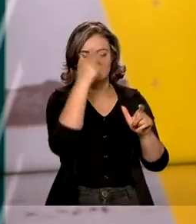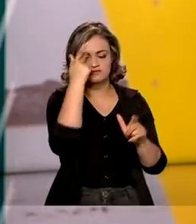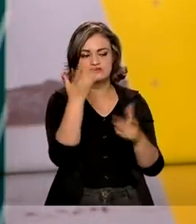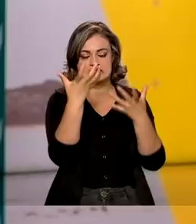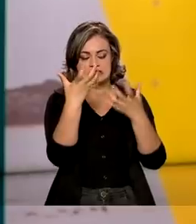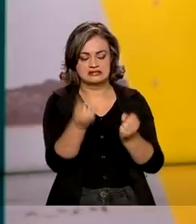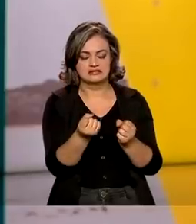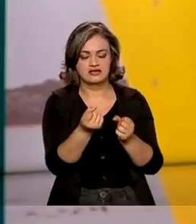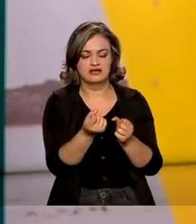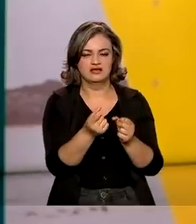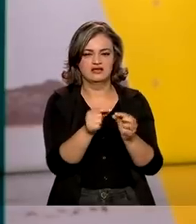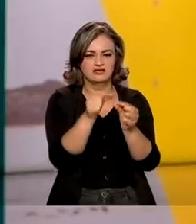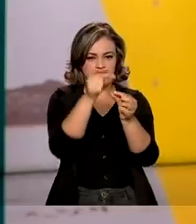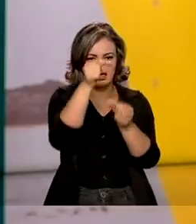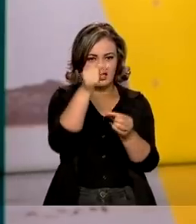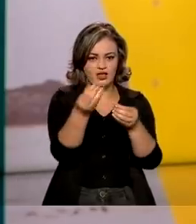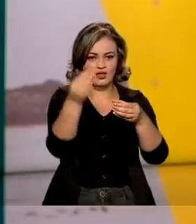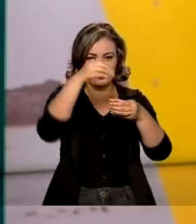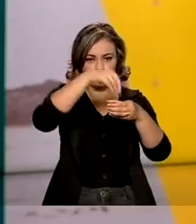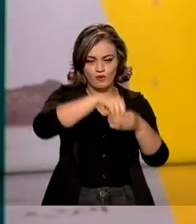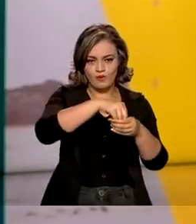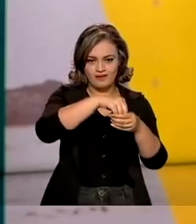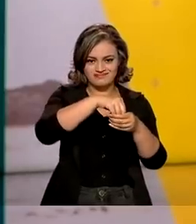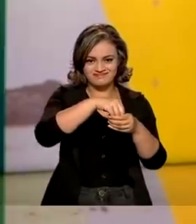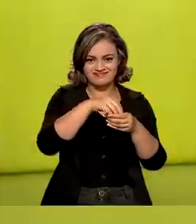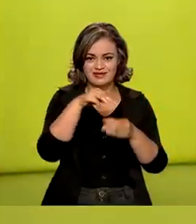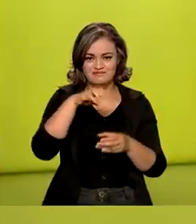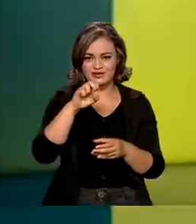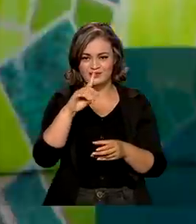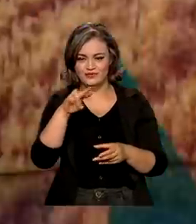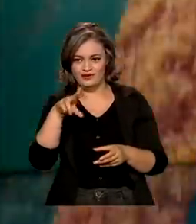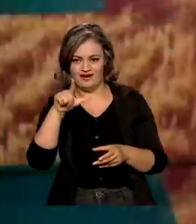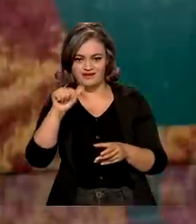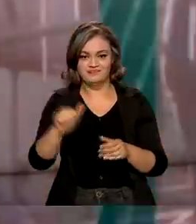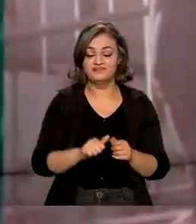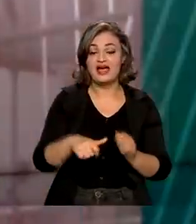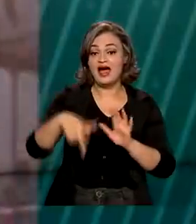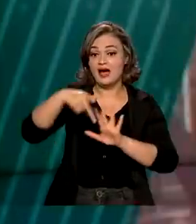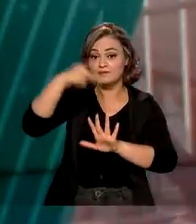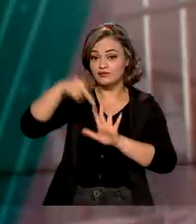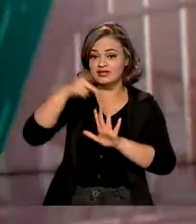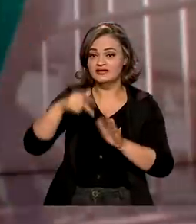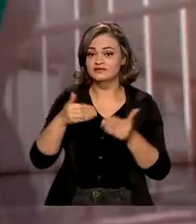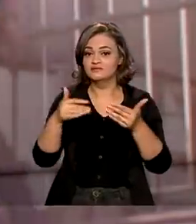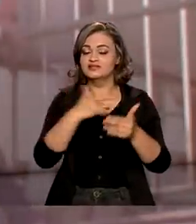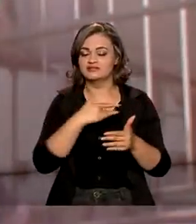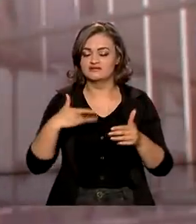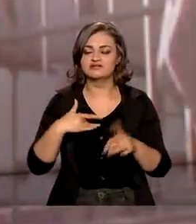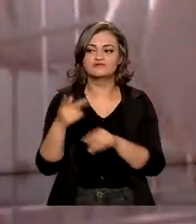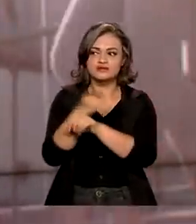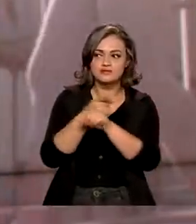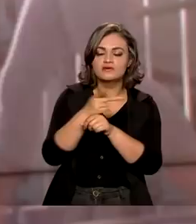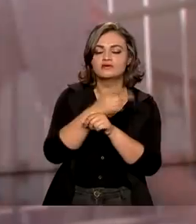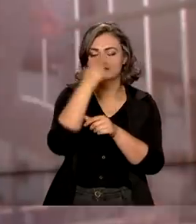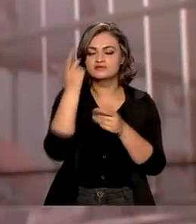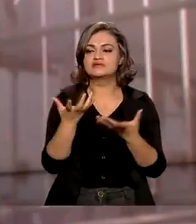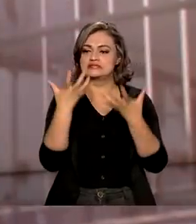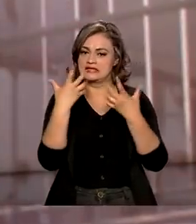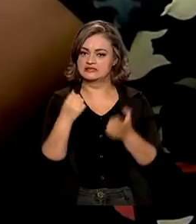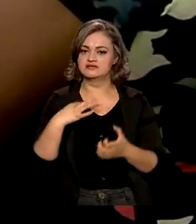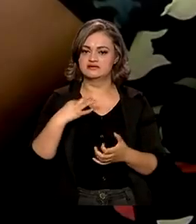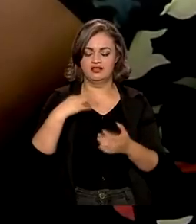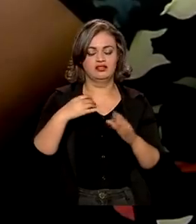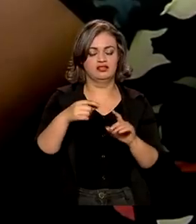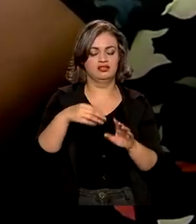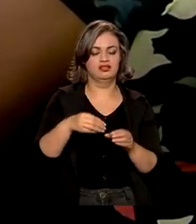medula óssea. A nova portaria do Ministério da Saúde segue tendências internacionais para o Registro Nacional de Doadores Voluntários.